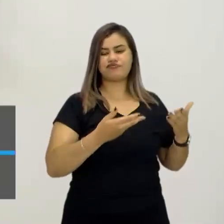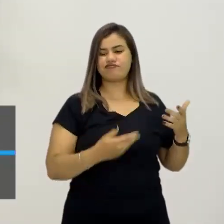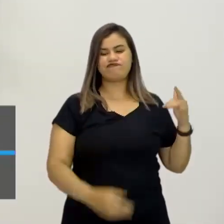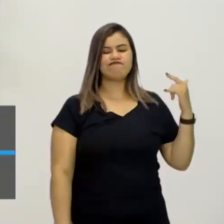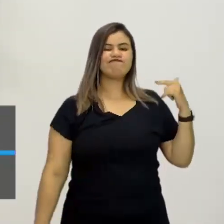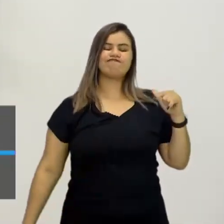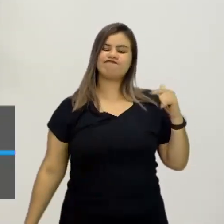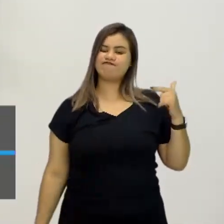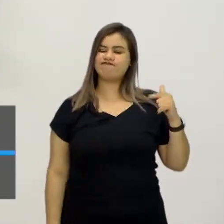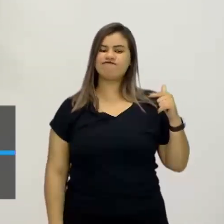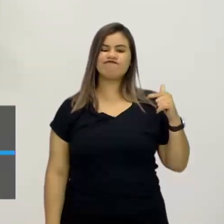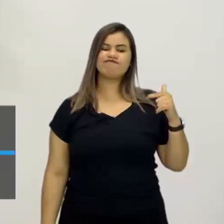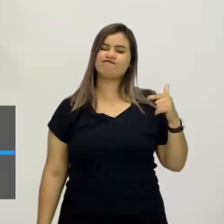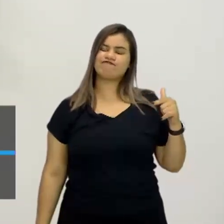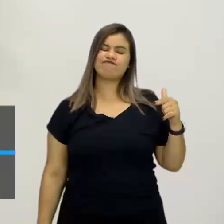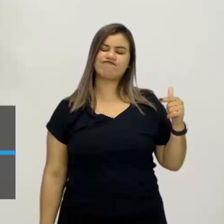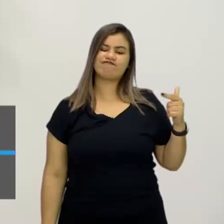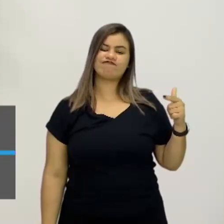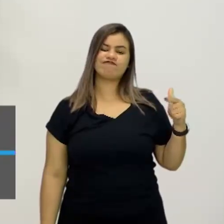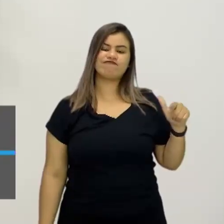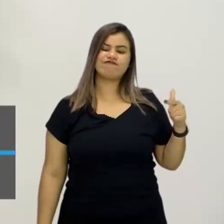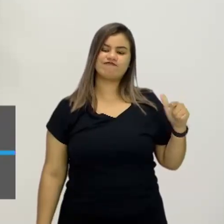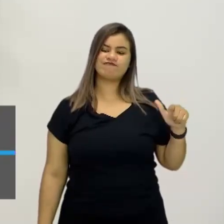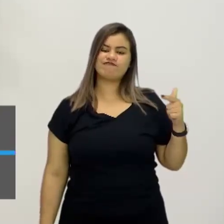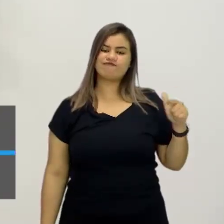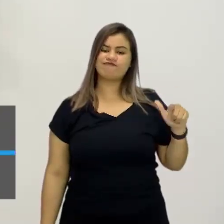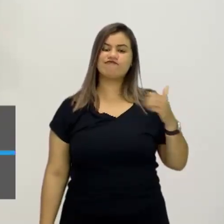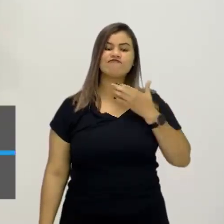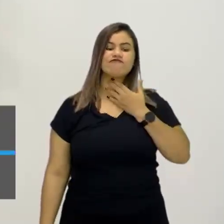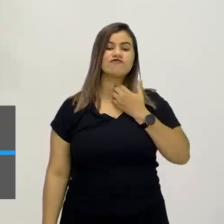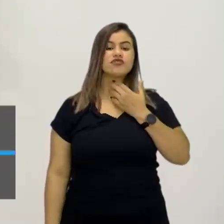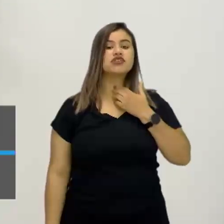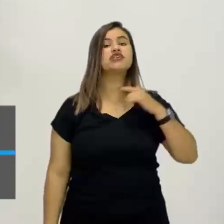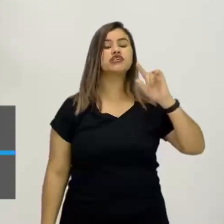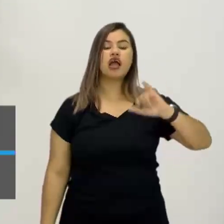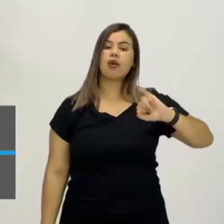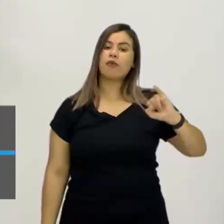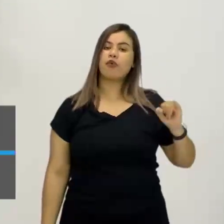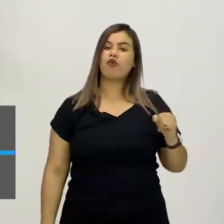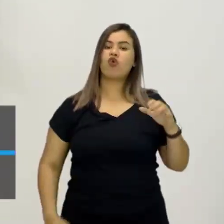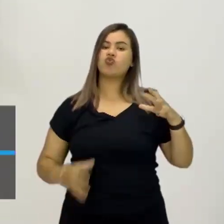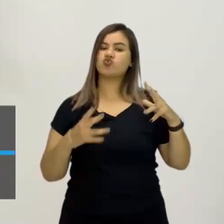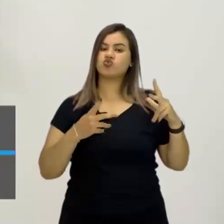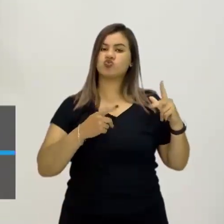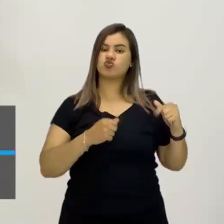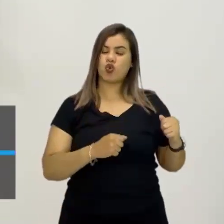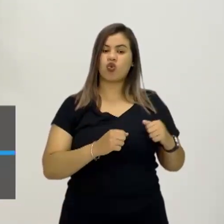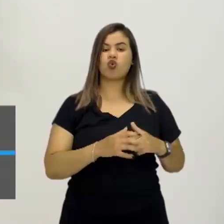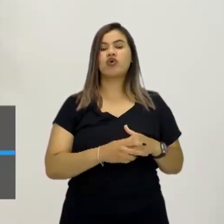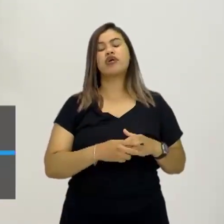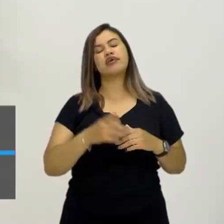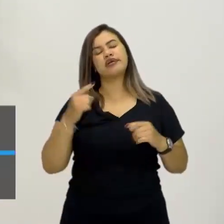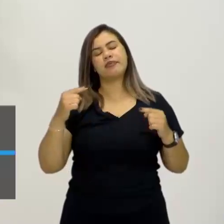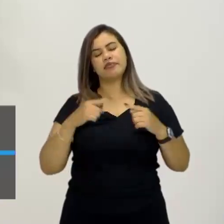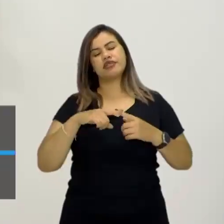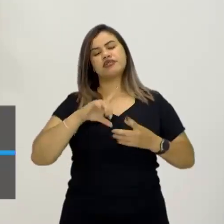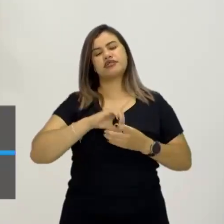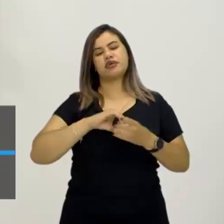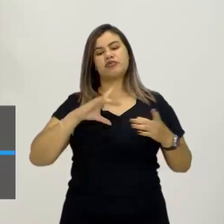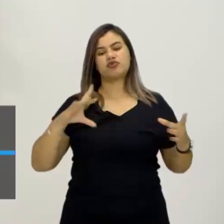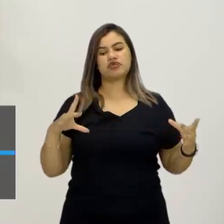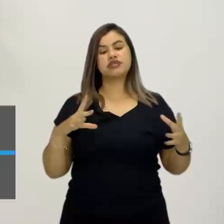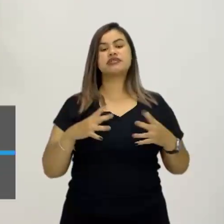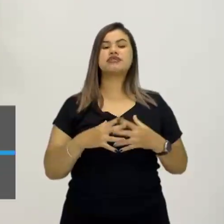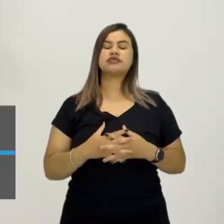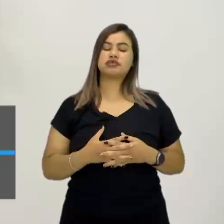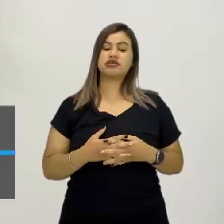público, que poderia ser de proveito para todos. Daí nós estamos falando de uma democracia. Não,